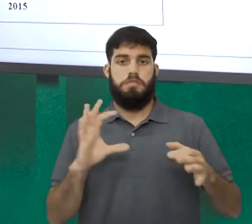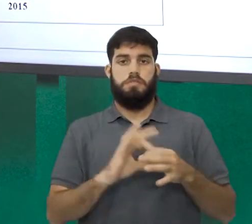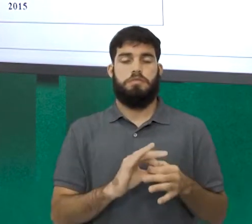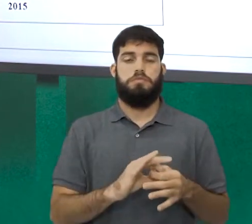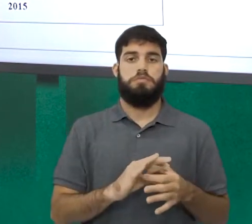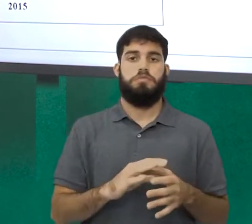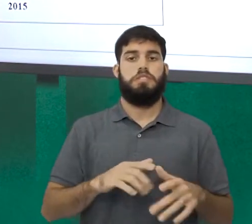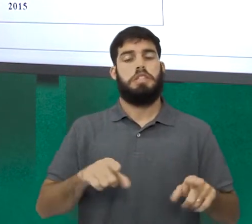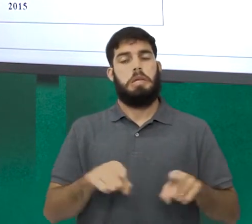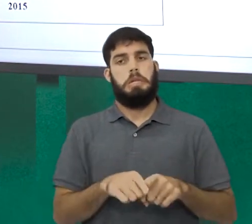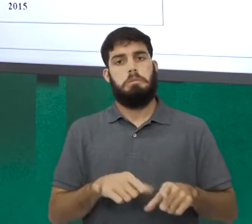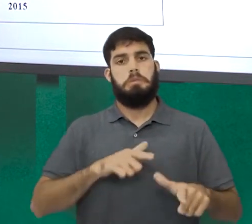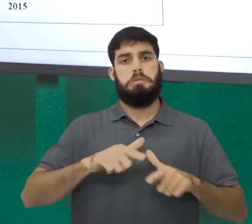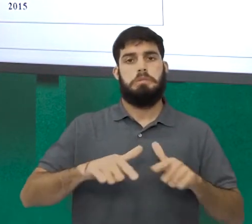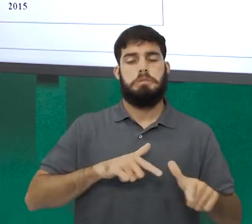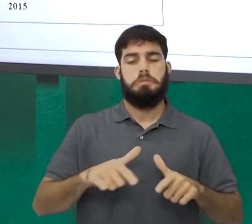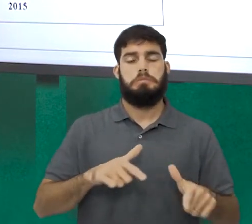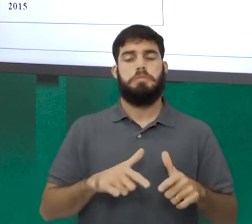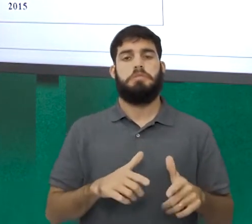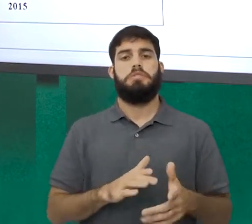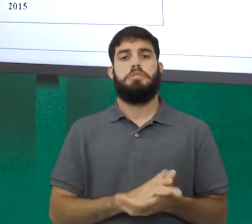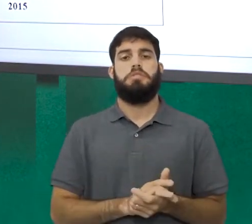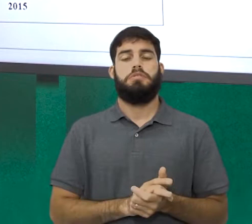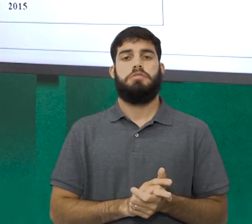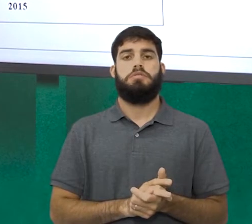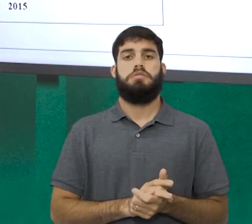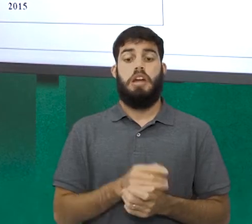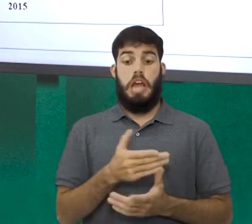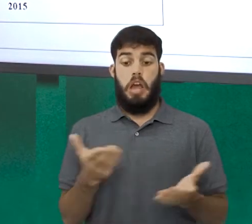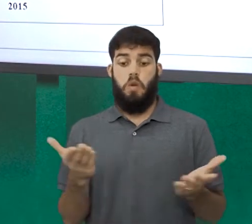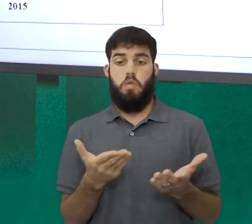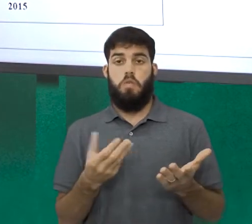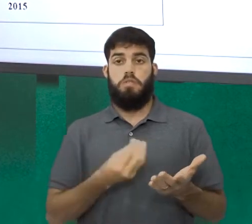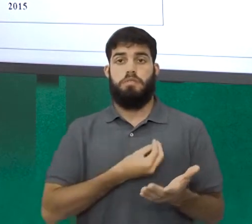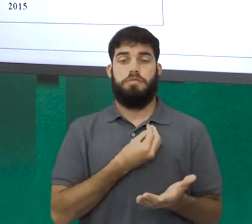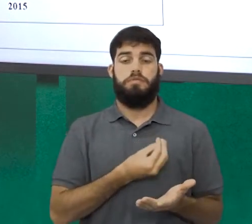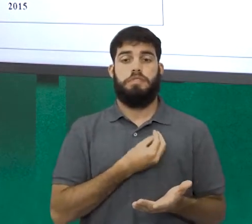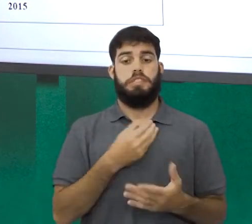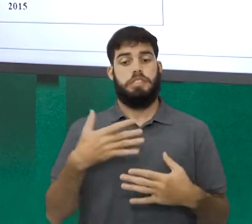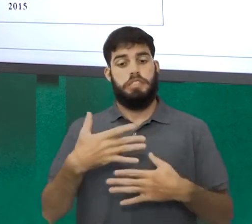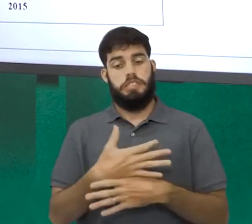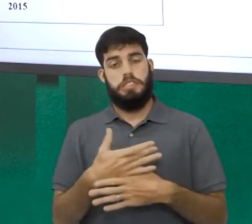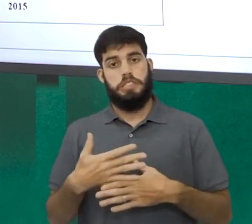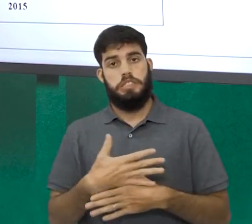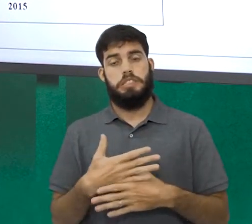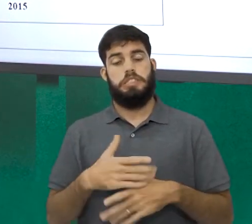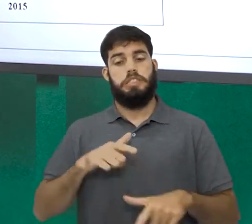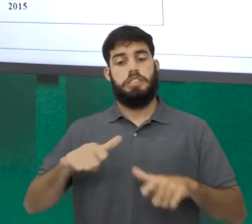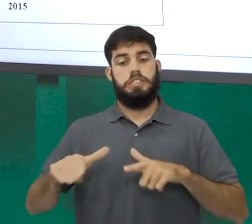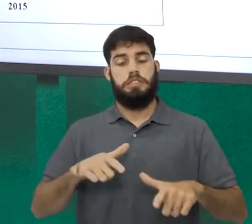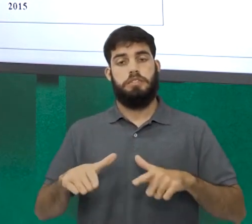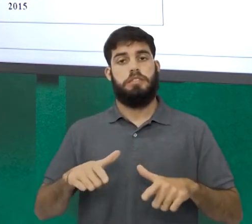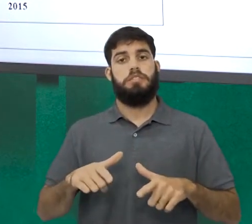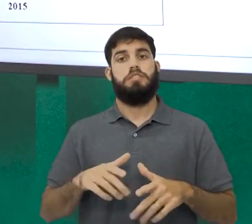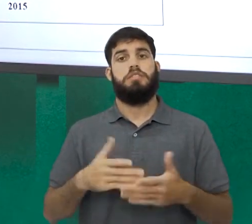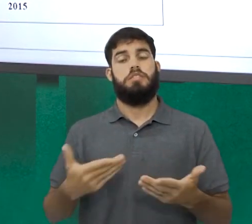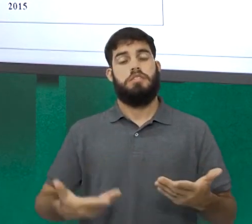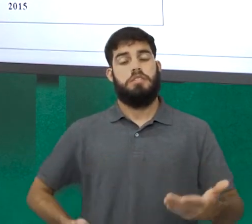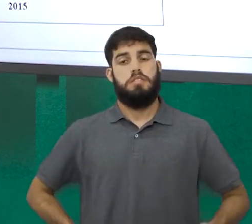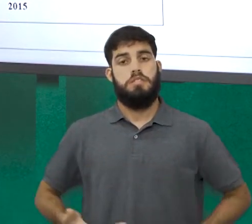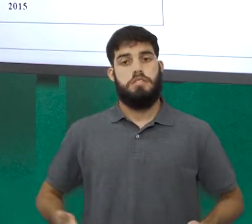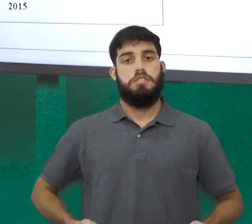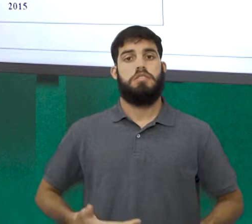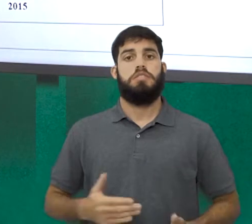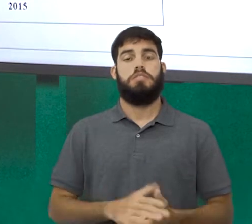trabalhando no setor primário, agora vão viver na cidade, trabalhando nos setores de serviços, nas